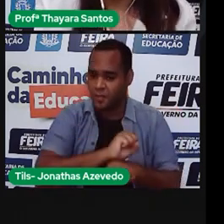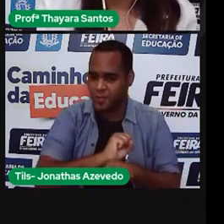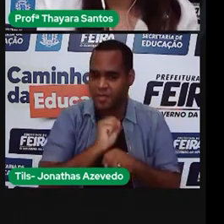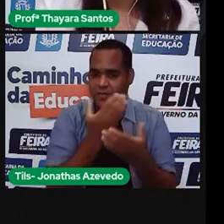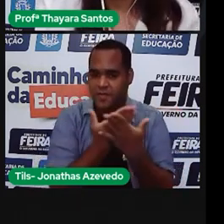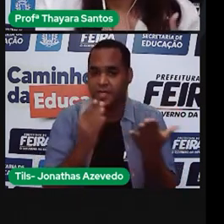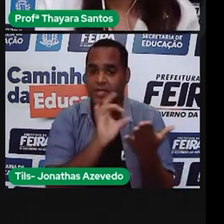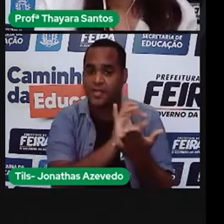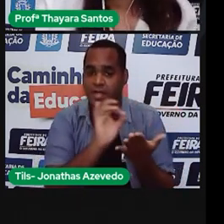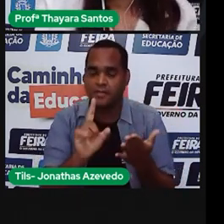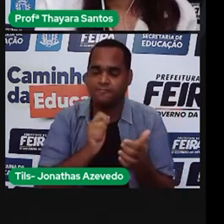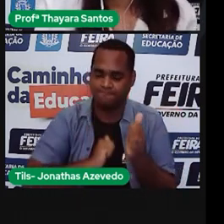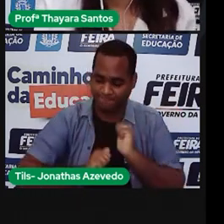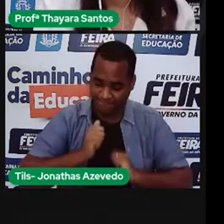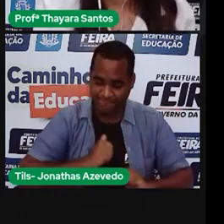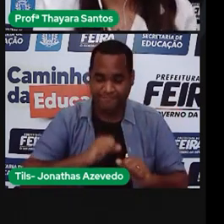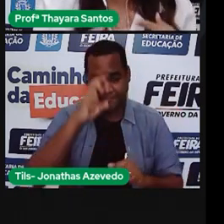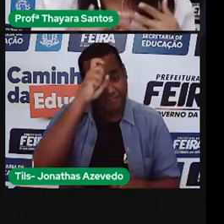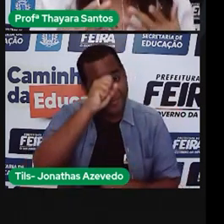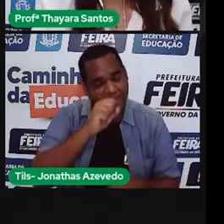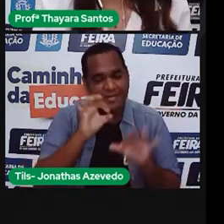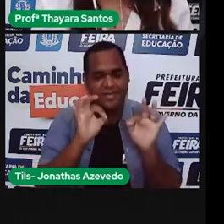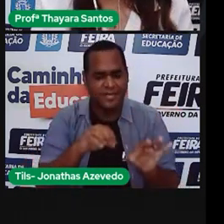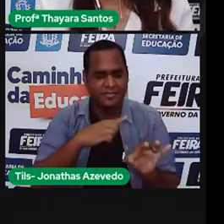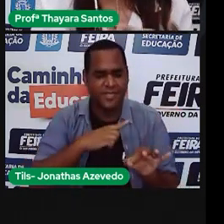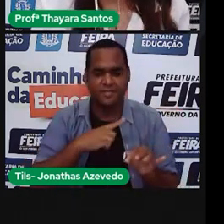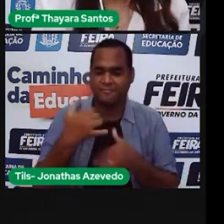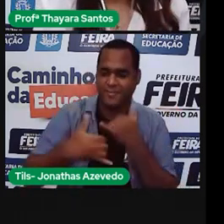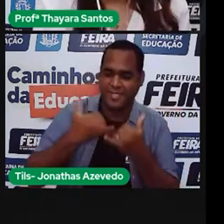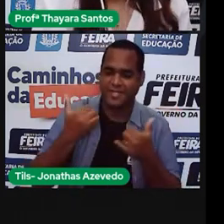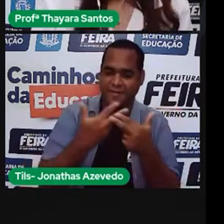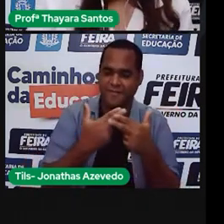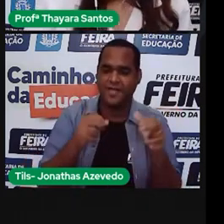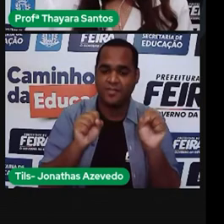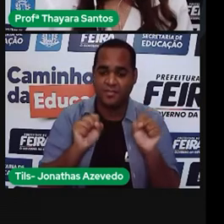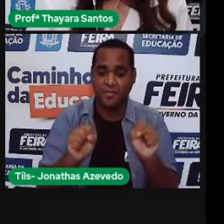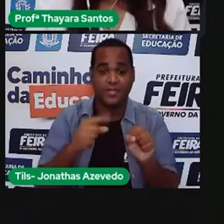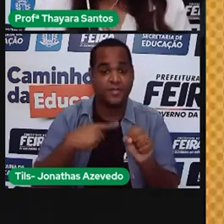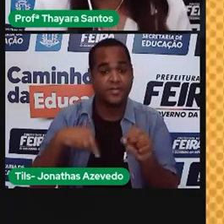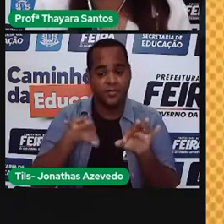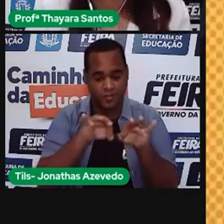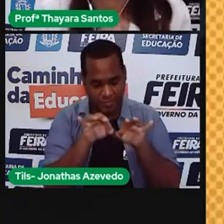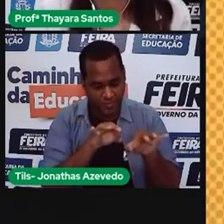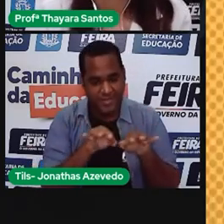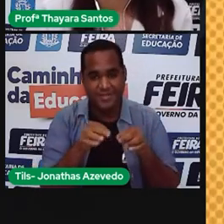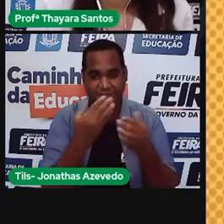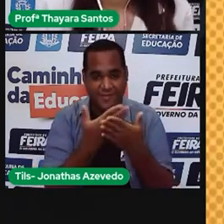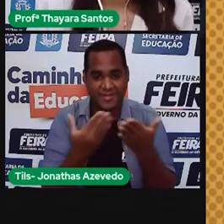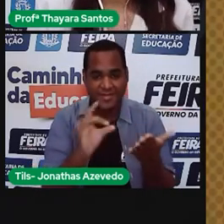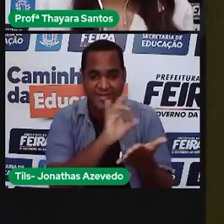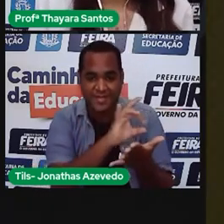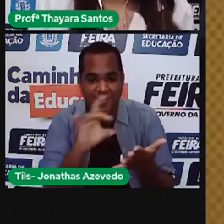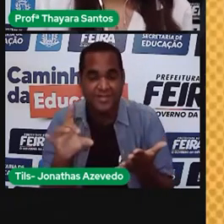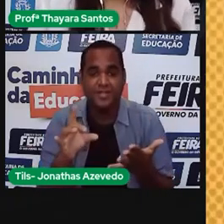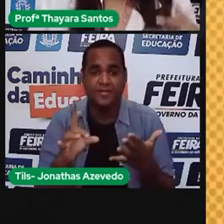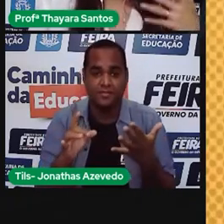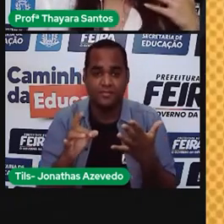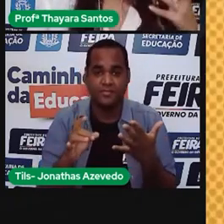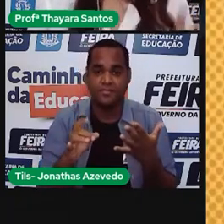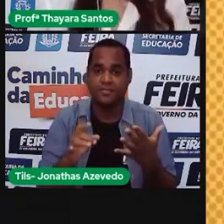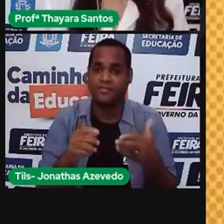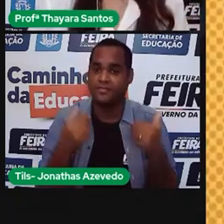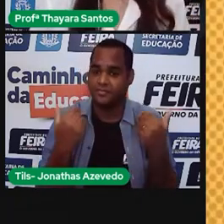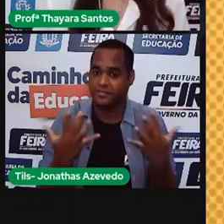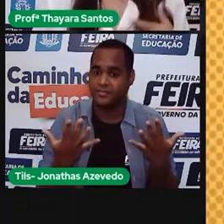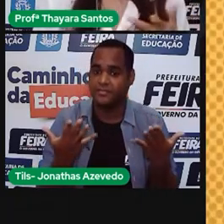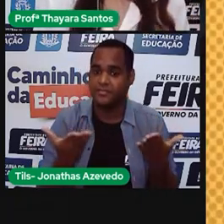tenham aprendido bastante aí do outro lado, que vocês se divirtam com esse joguinho que eu preparei para vocês. E a gente